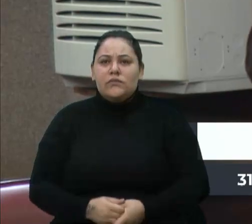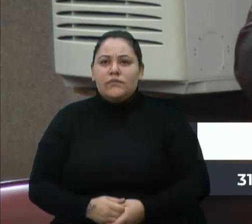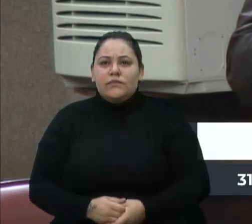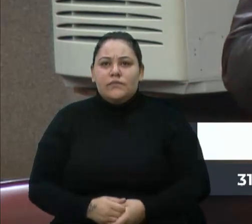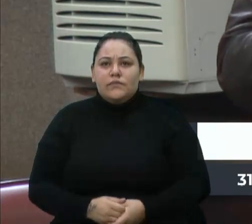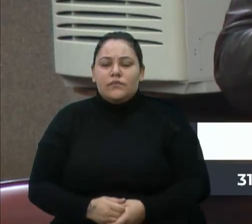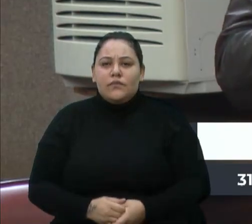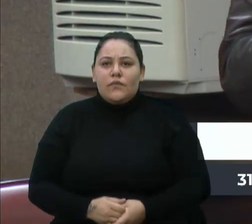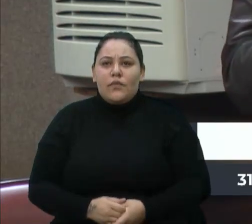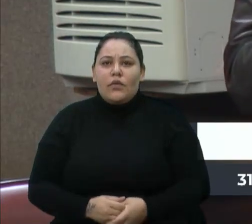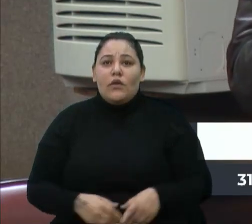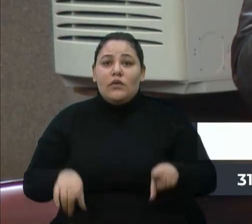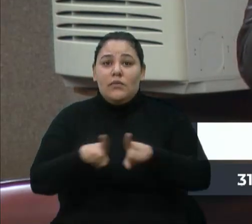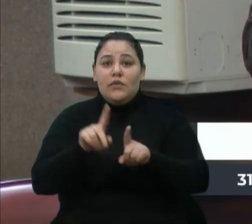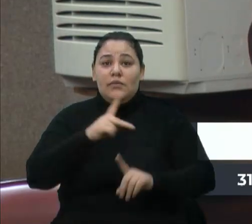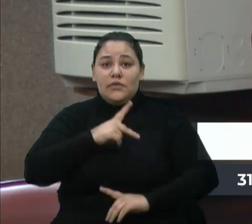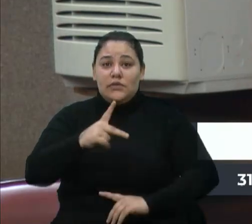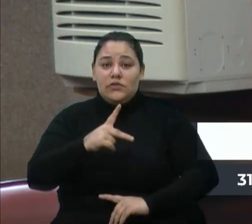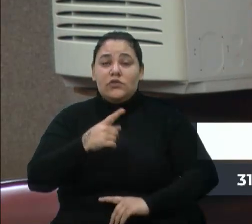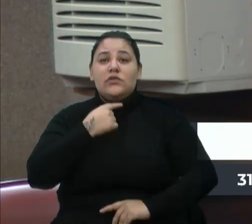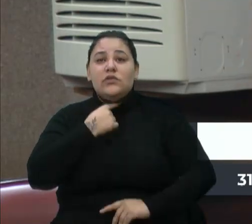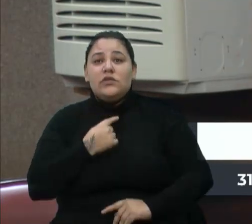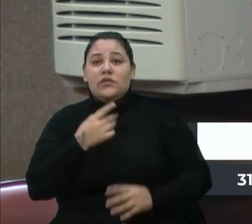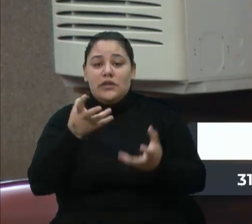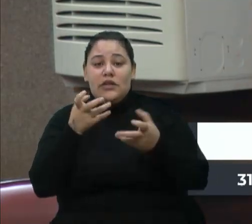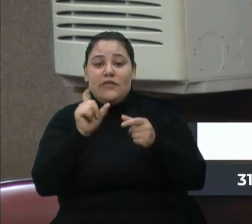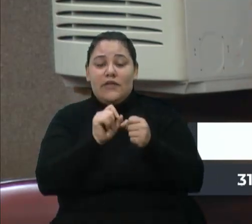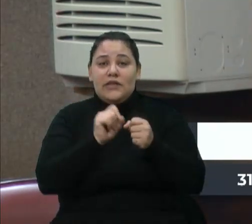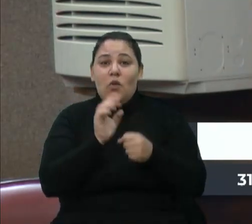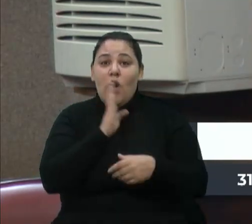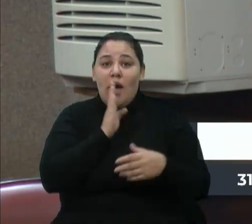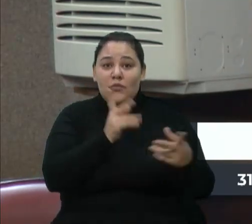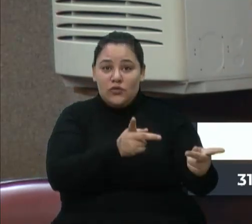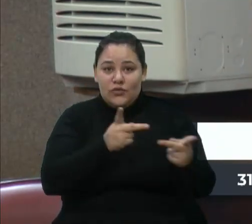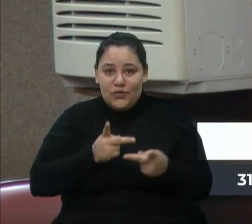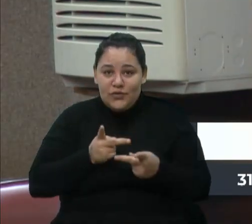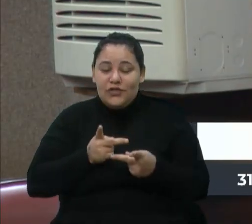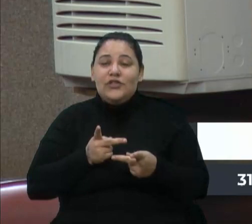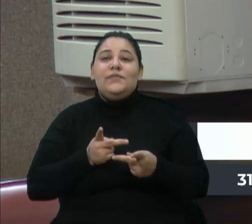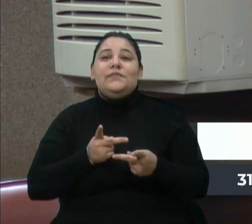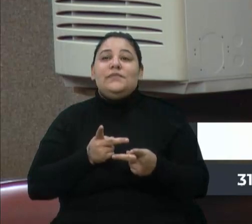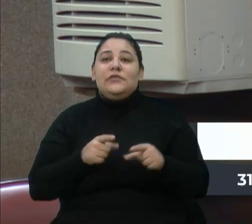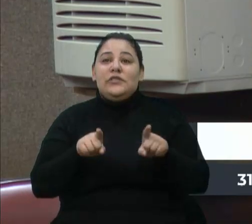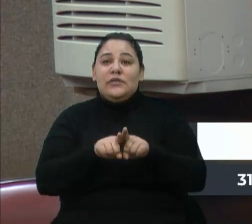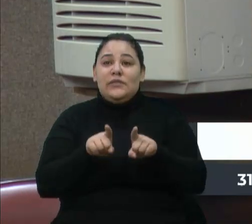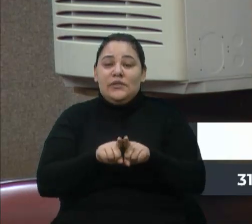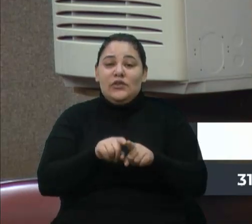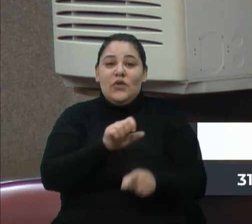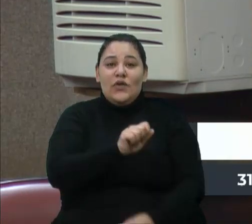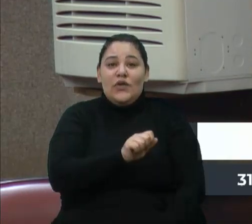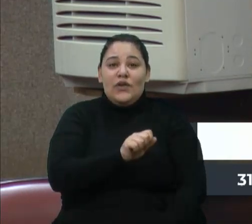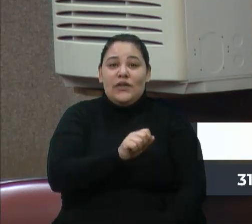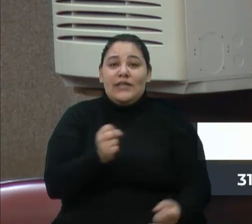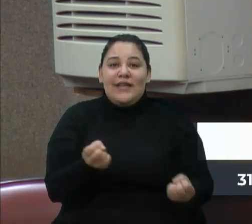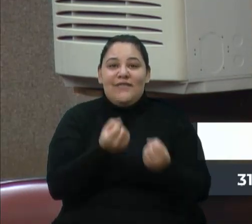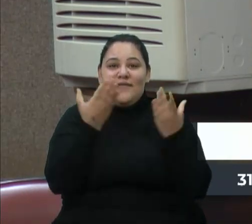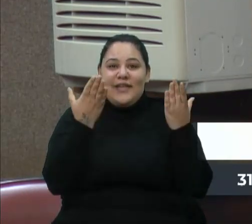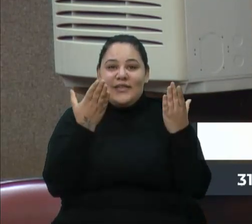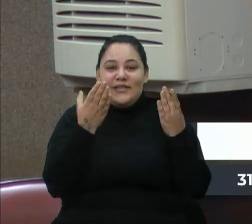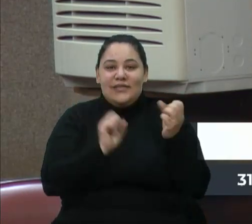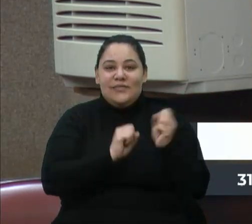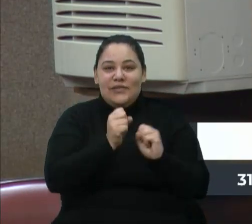Também, o presidente gostaria aqui de fazer um breve convite, reiterar o convite, do Arraiá da Assis Brasil,